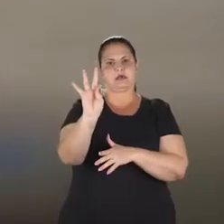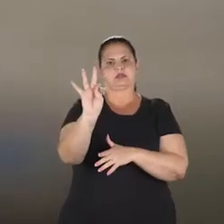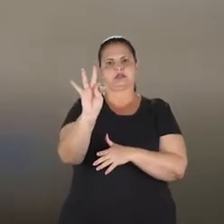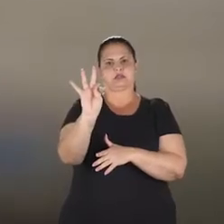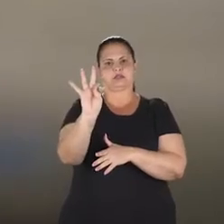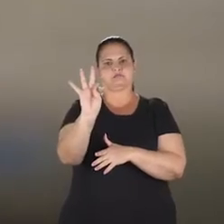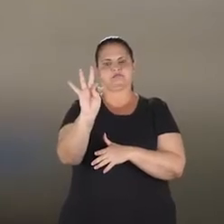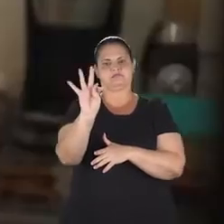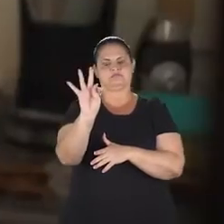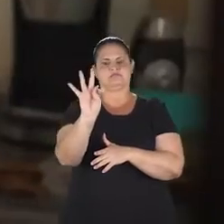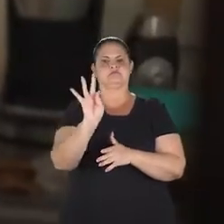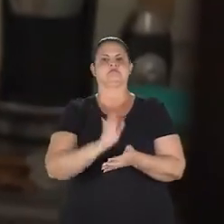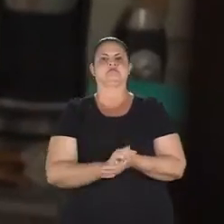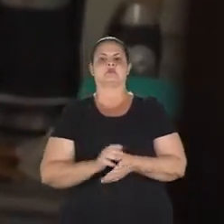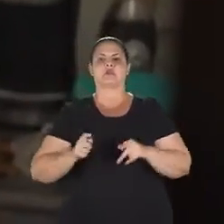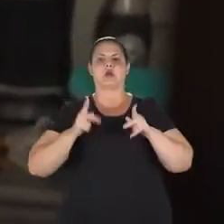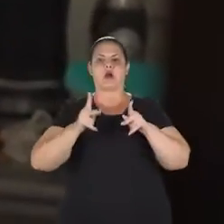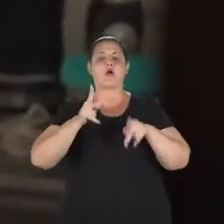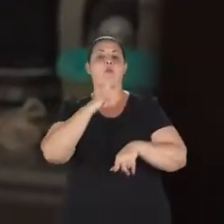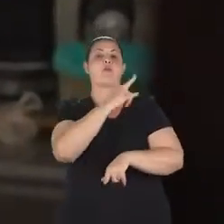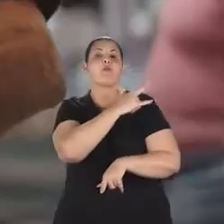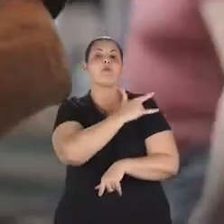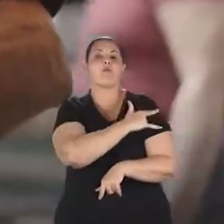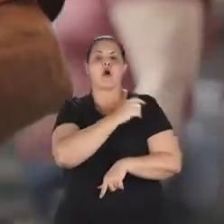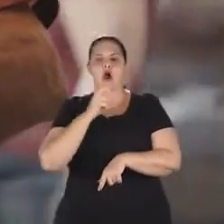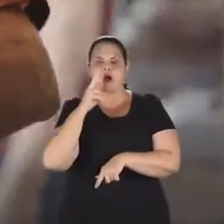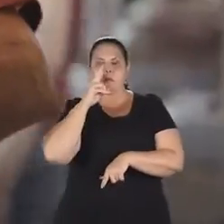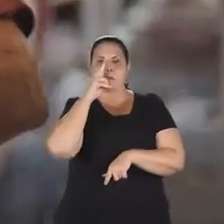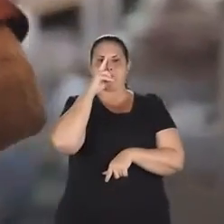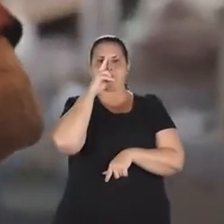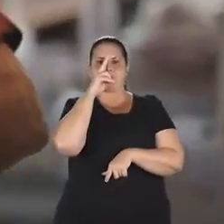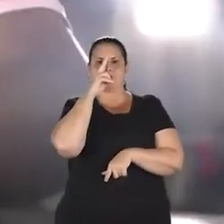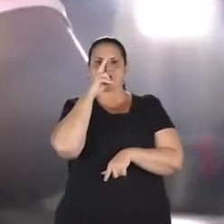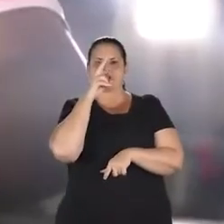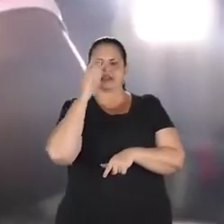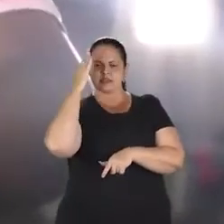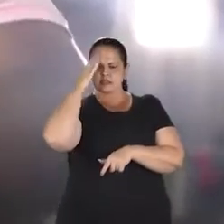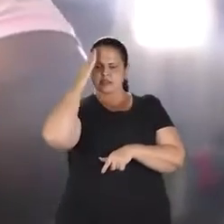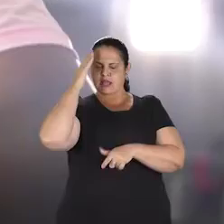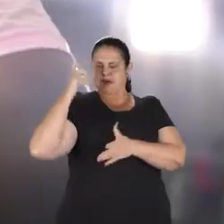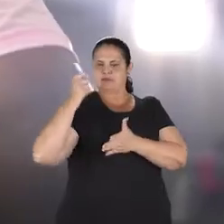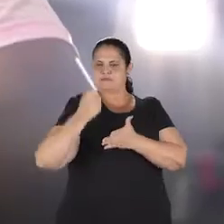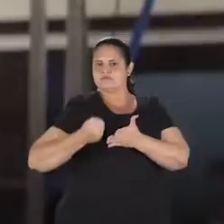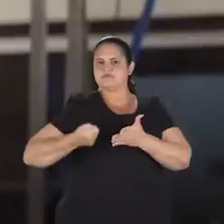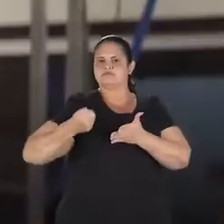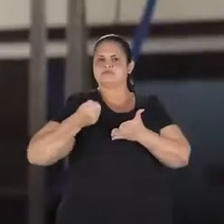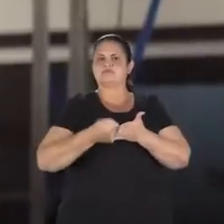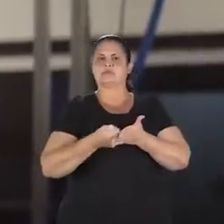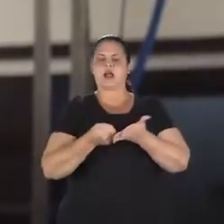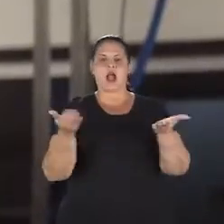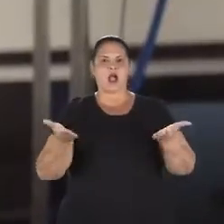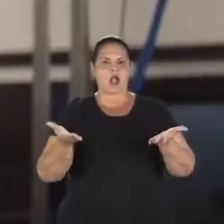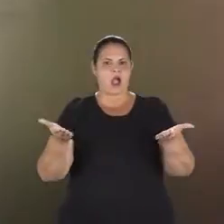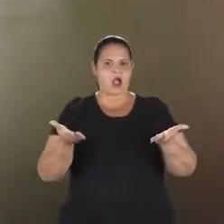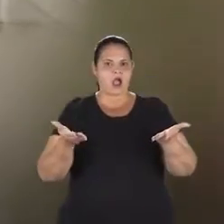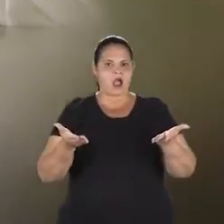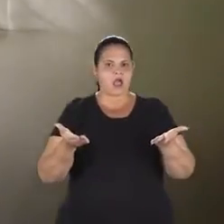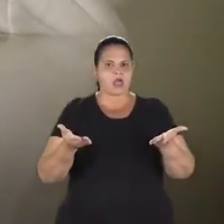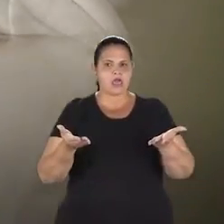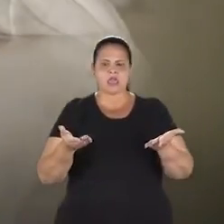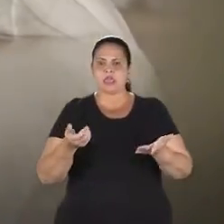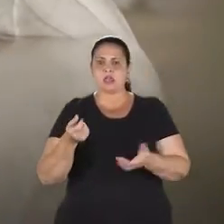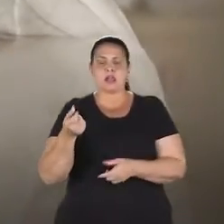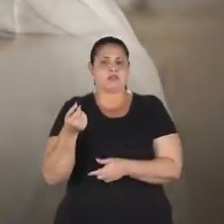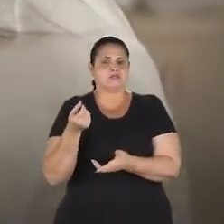reta, Tabajara. O povo potibá é forte, sabe resistir. Agora, sem